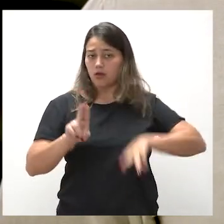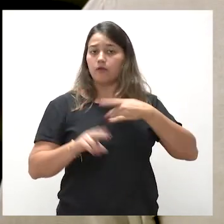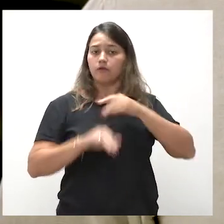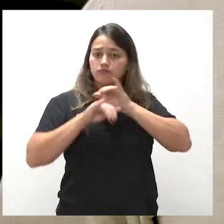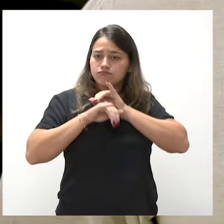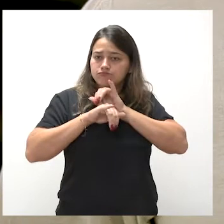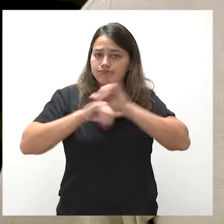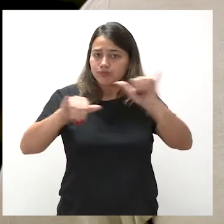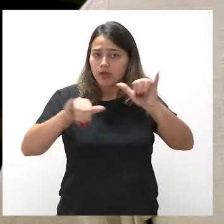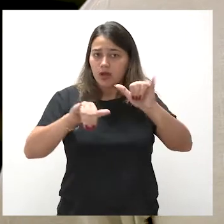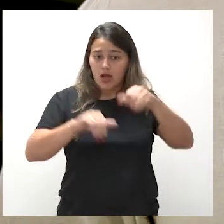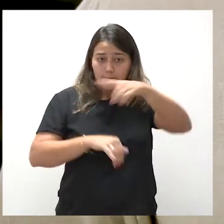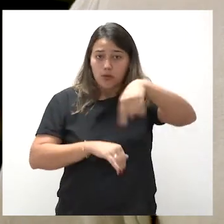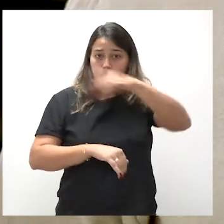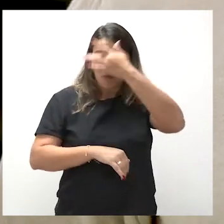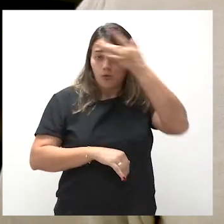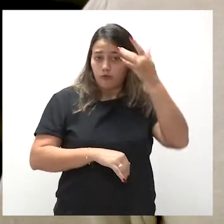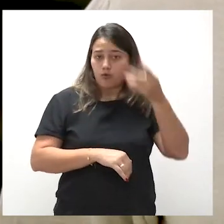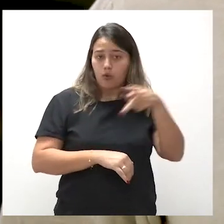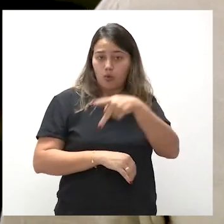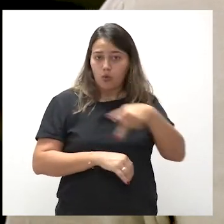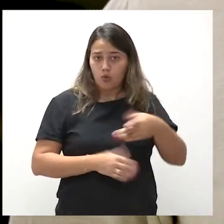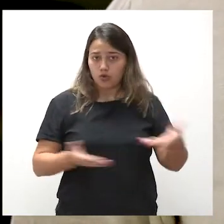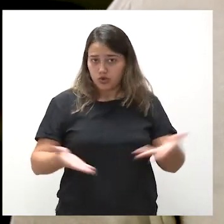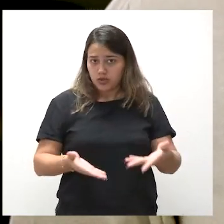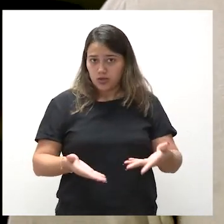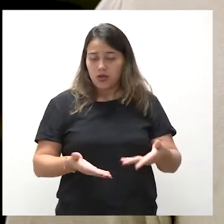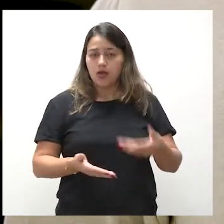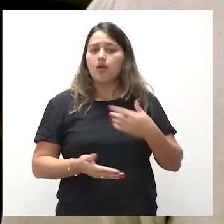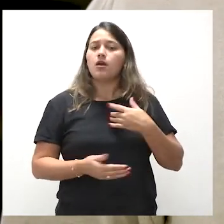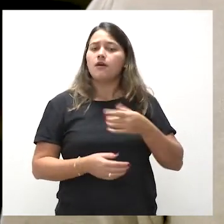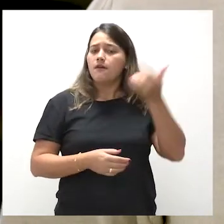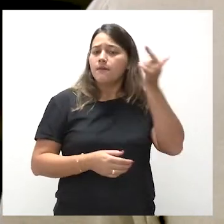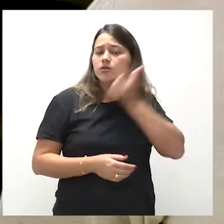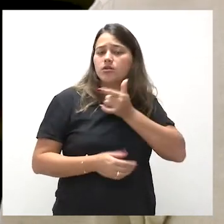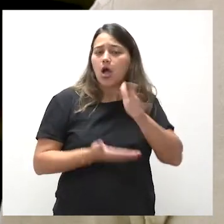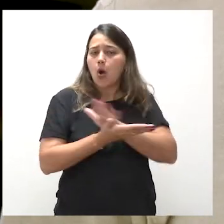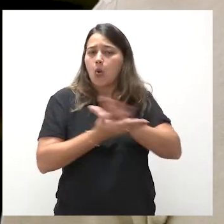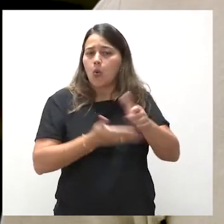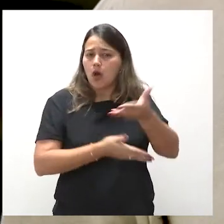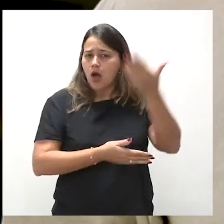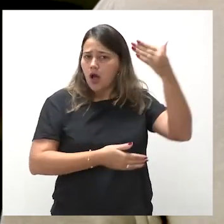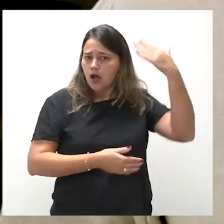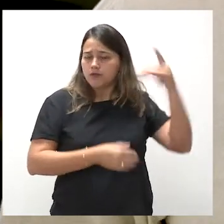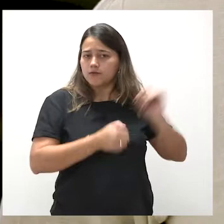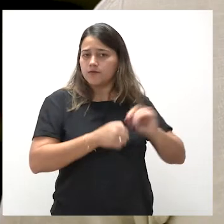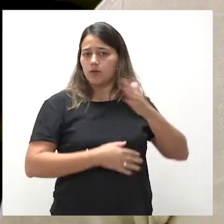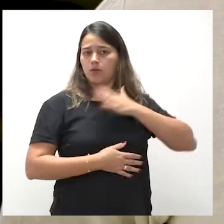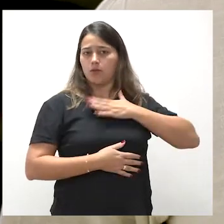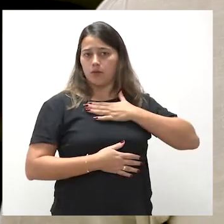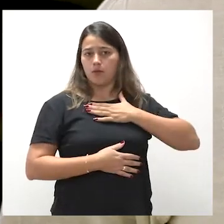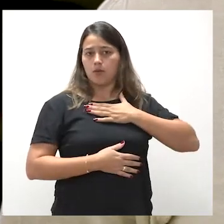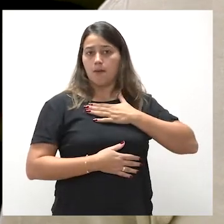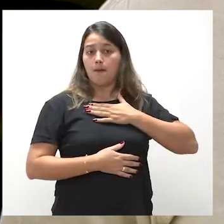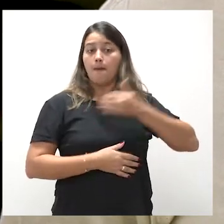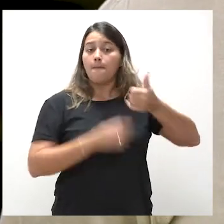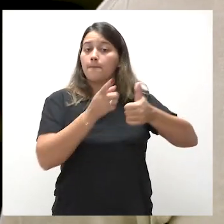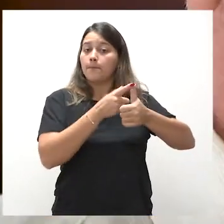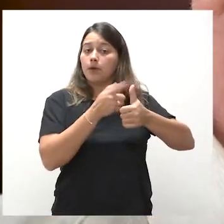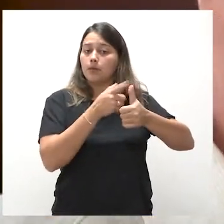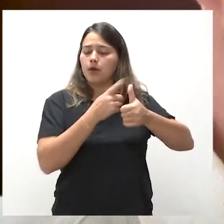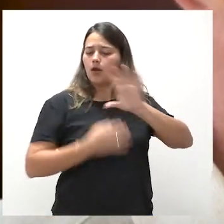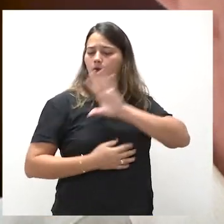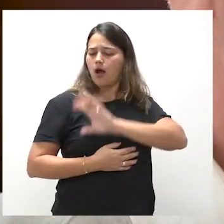E se eu pudesse deixar uma mensagem para os professores que aqui estão hoje, que repetissem o que alguns professores daqui fizeram comigo.